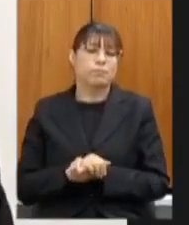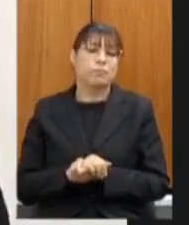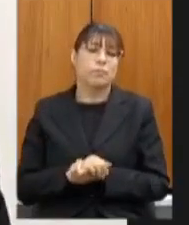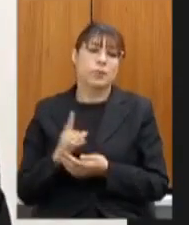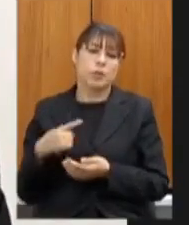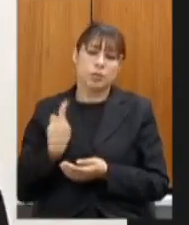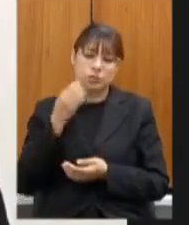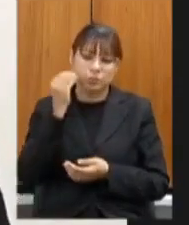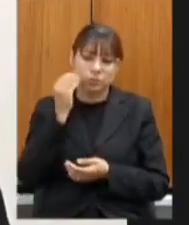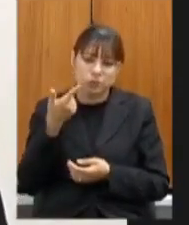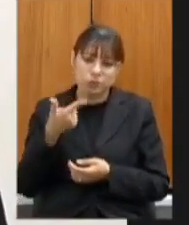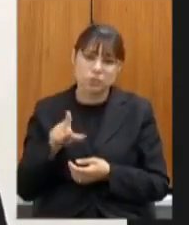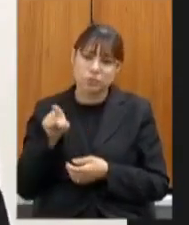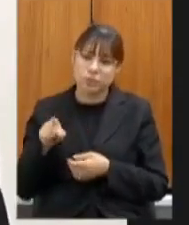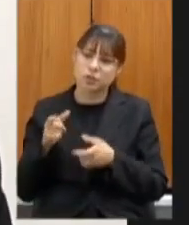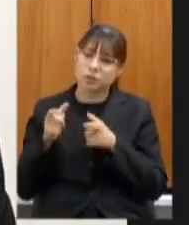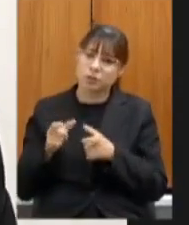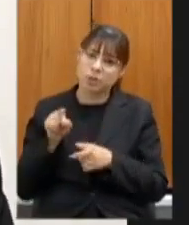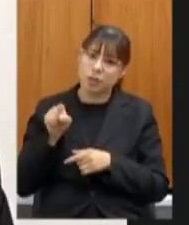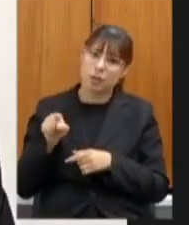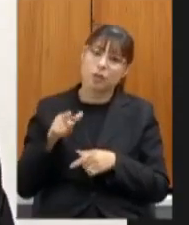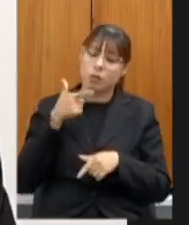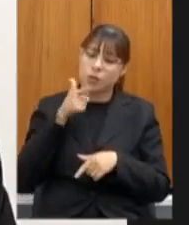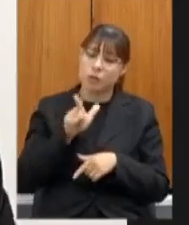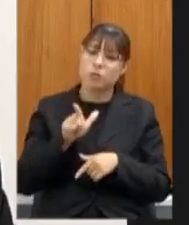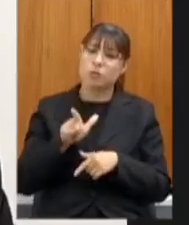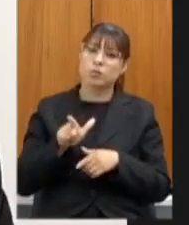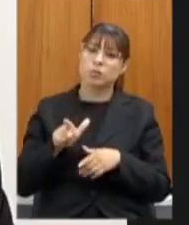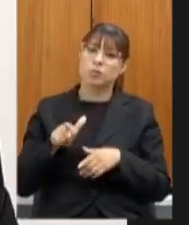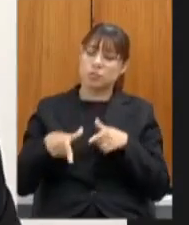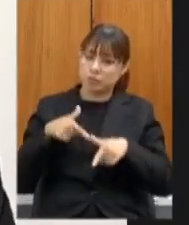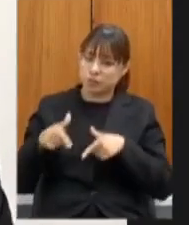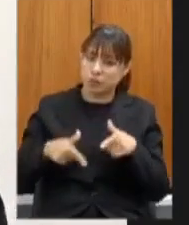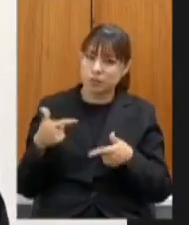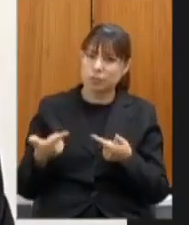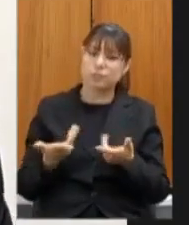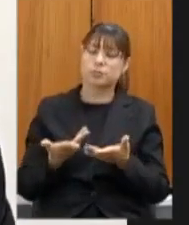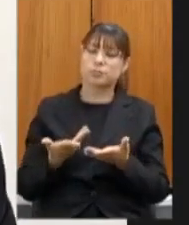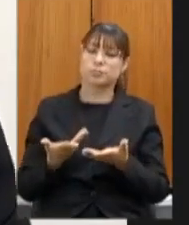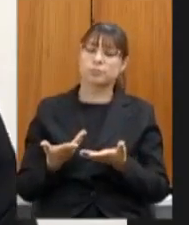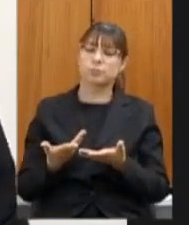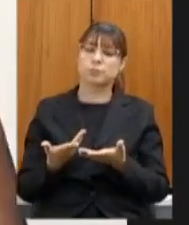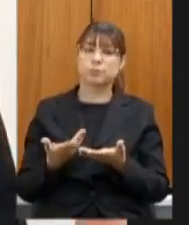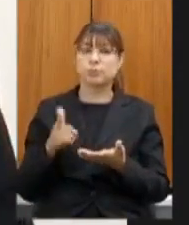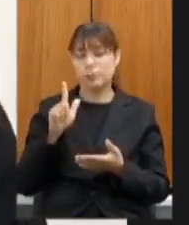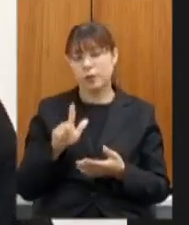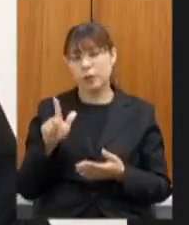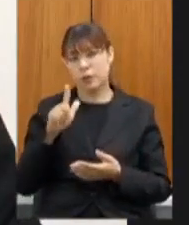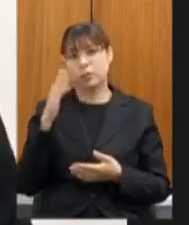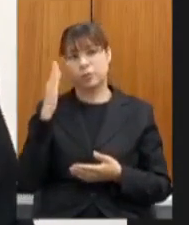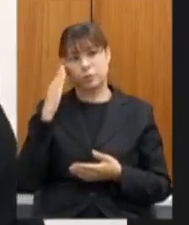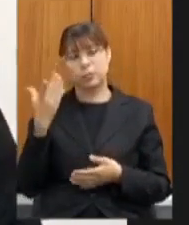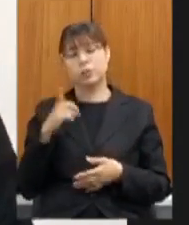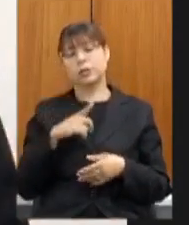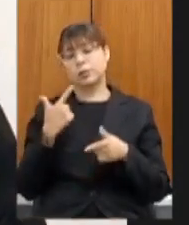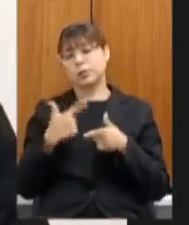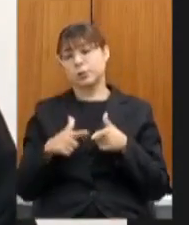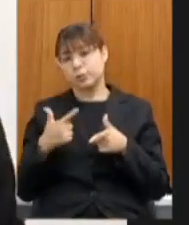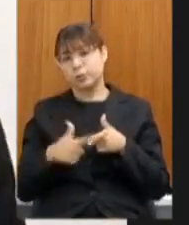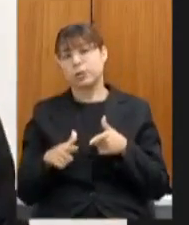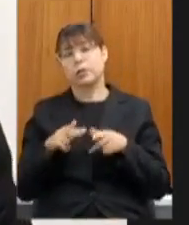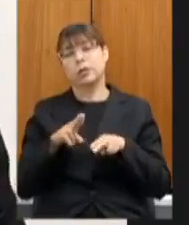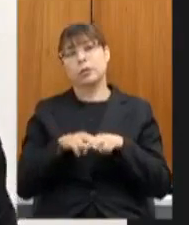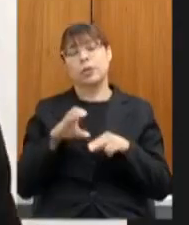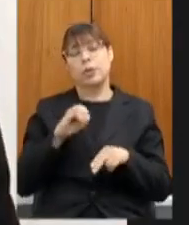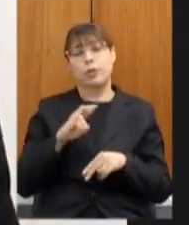colocar a Fundação Caimartins para fazer educação colocar a Fundação Caimartins para de fato é claro que sabemos todas as problemáticas de Covid